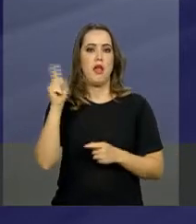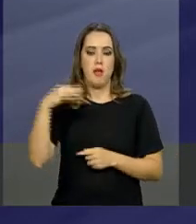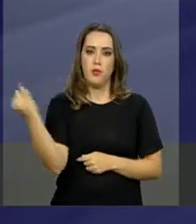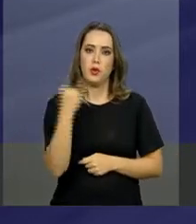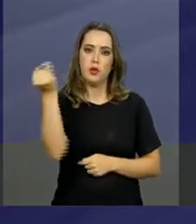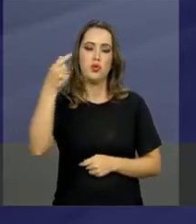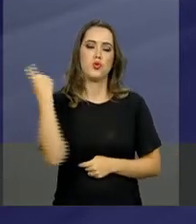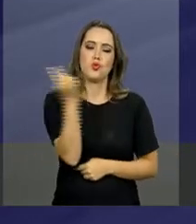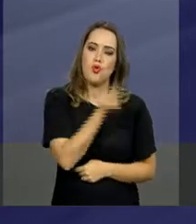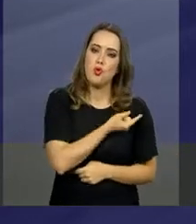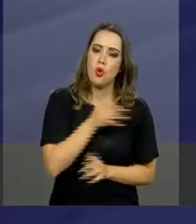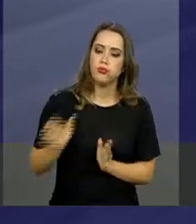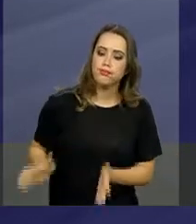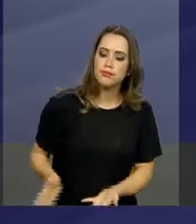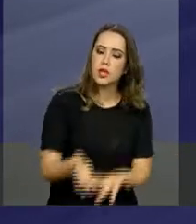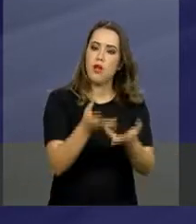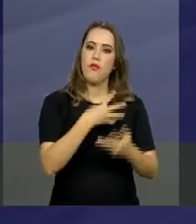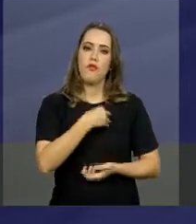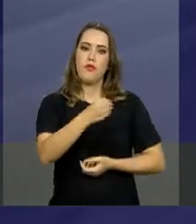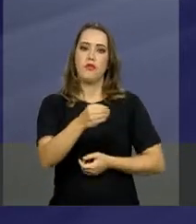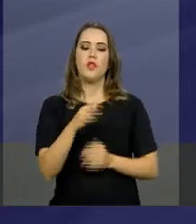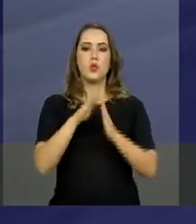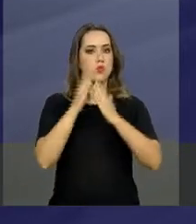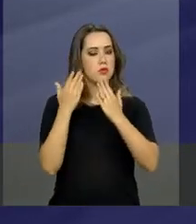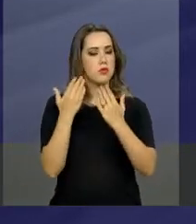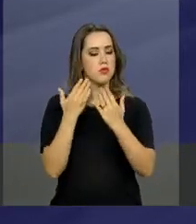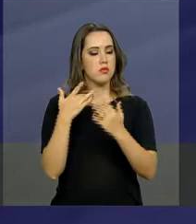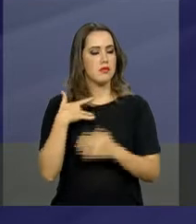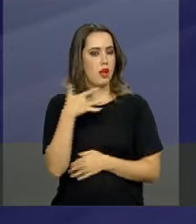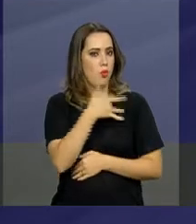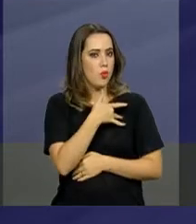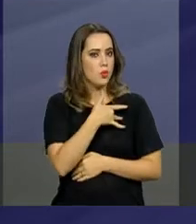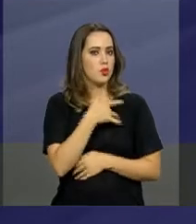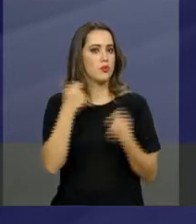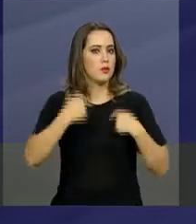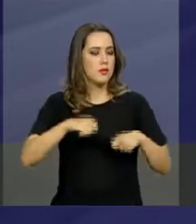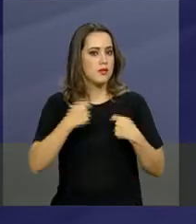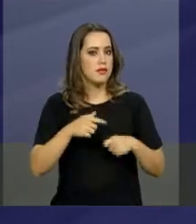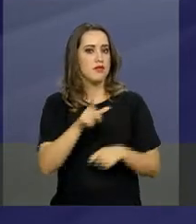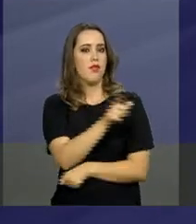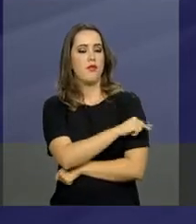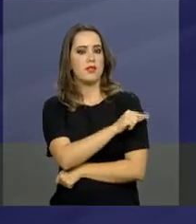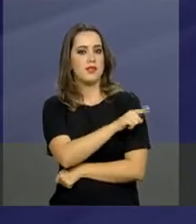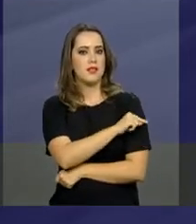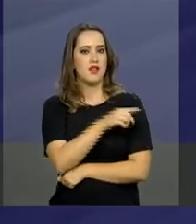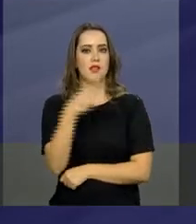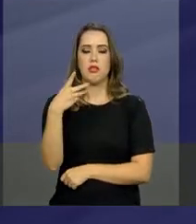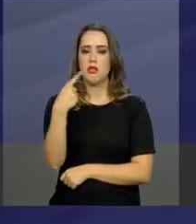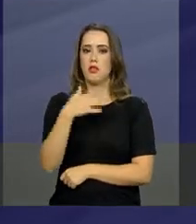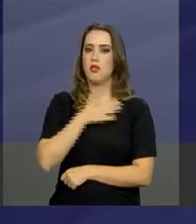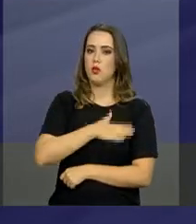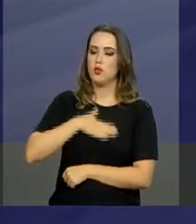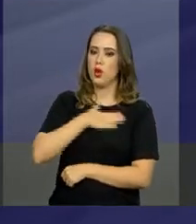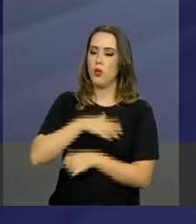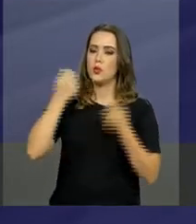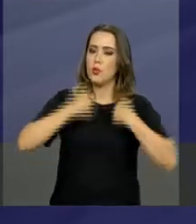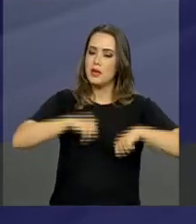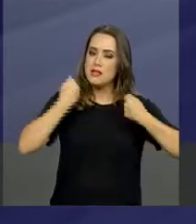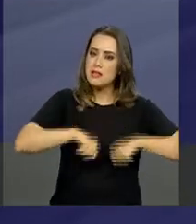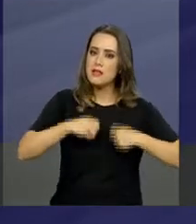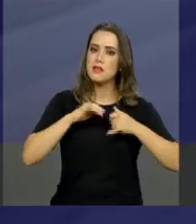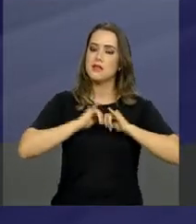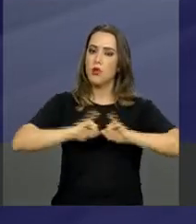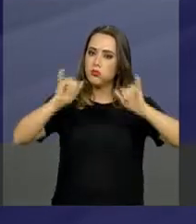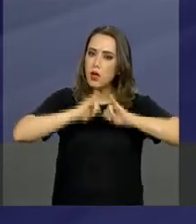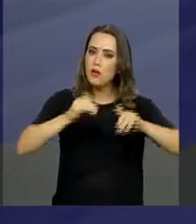levemos as nossas crianças aos postos de vacinação. Amanhã é o último dia da campanha, dia 31 de agosto. Um dia